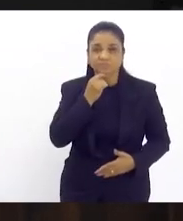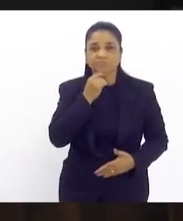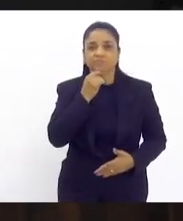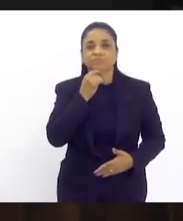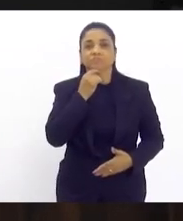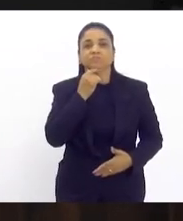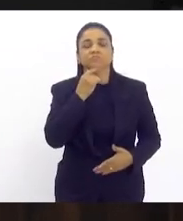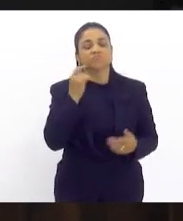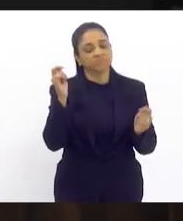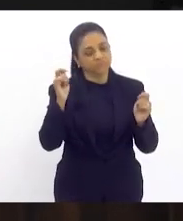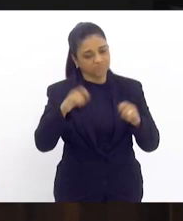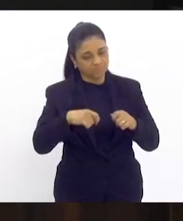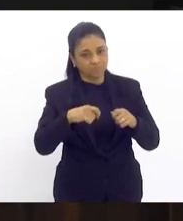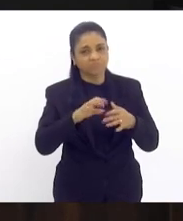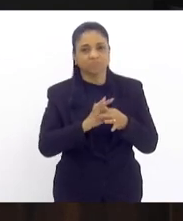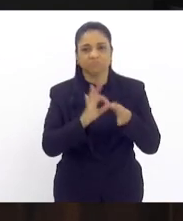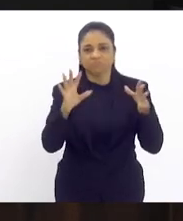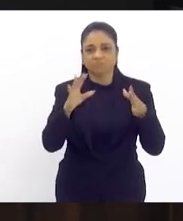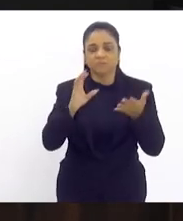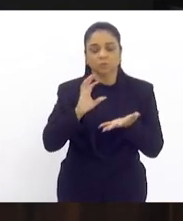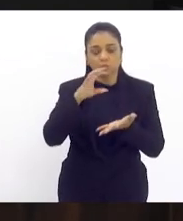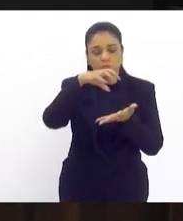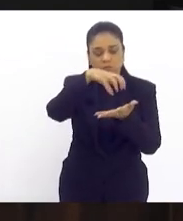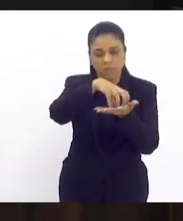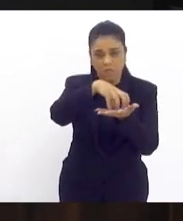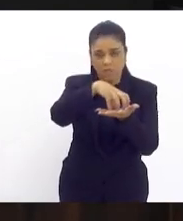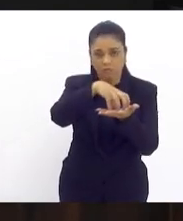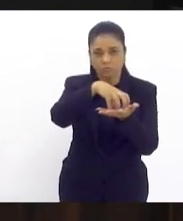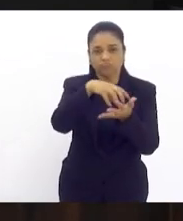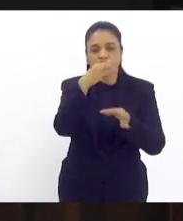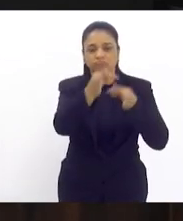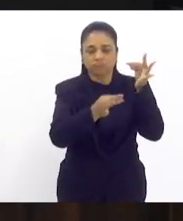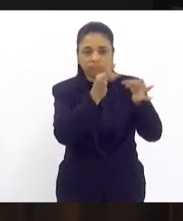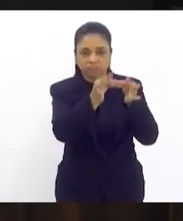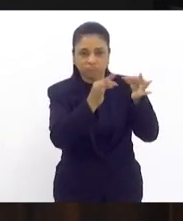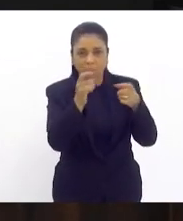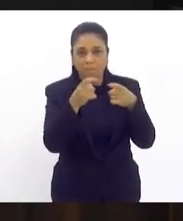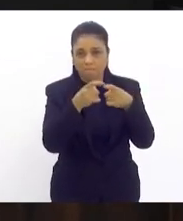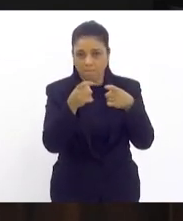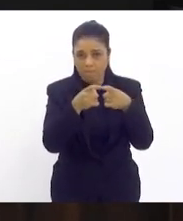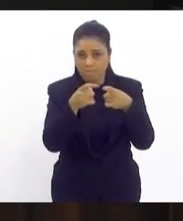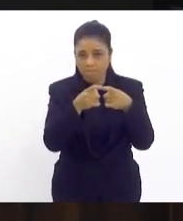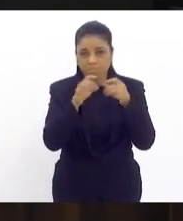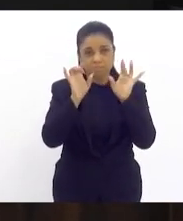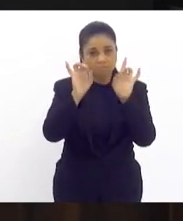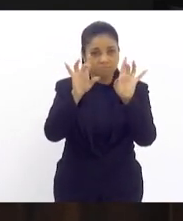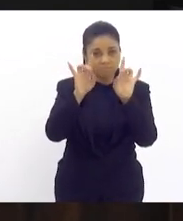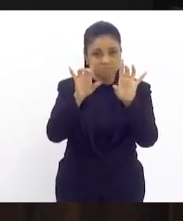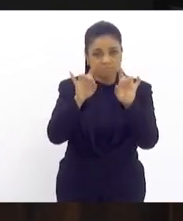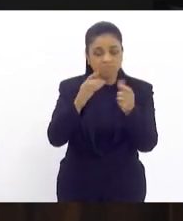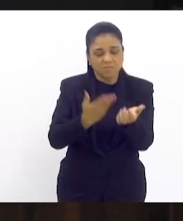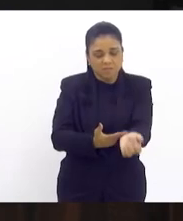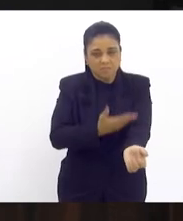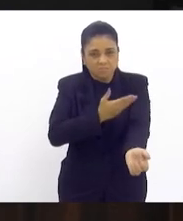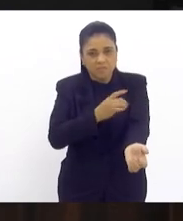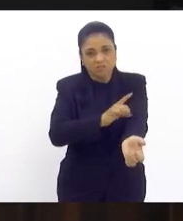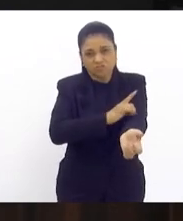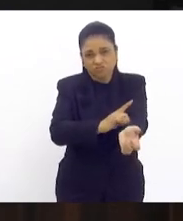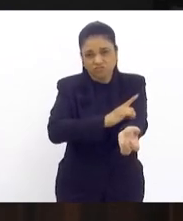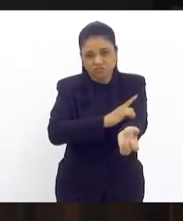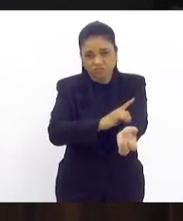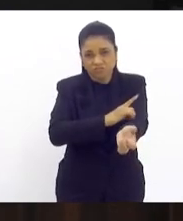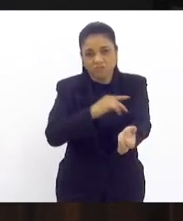que possibilite a construção de um centro de atendimento e tratamento médico, especializado em hipertensão, diabetes e